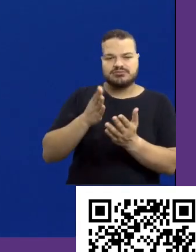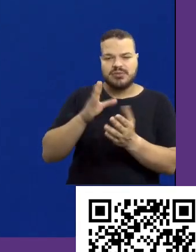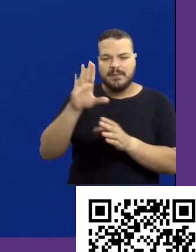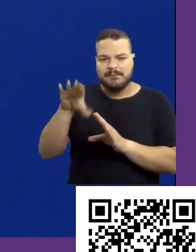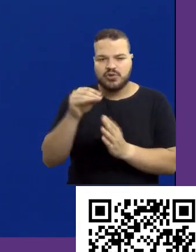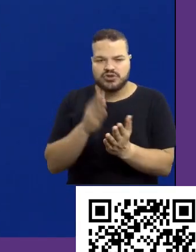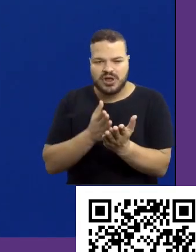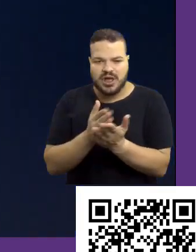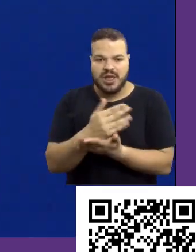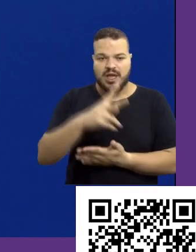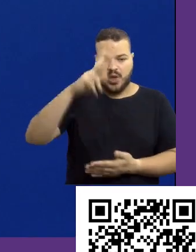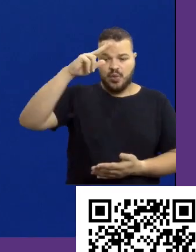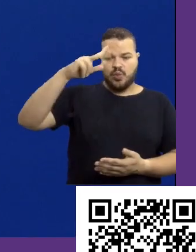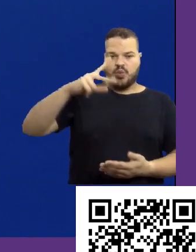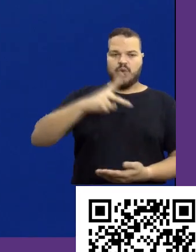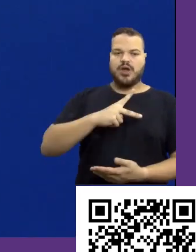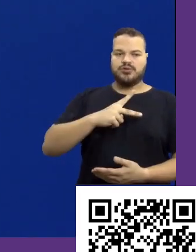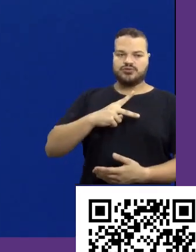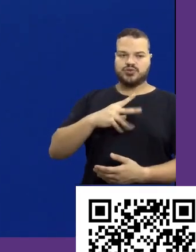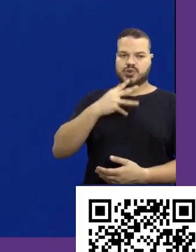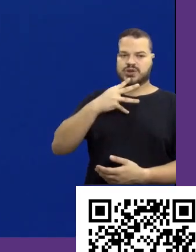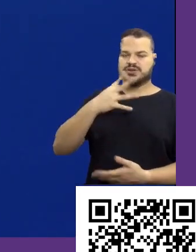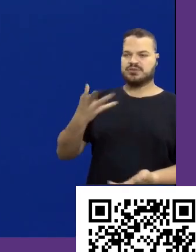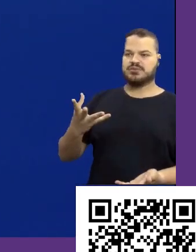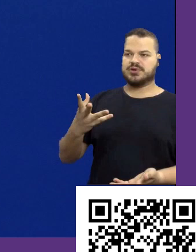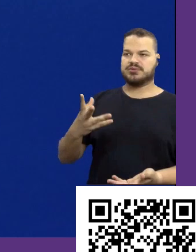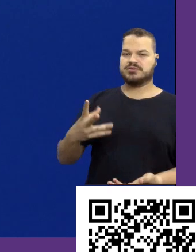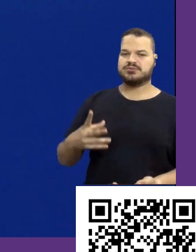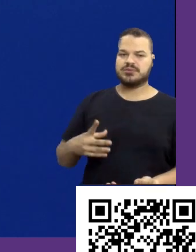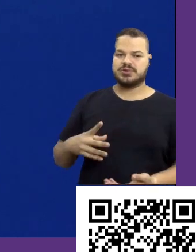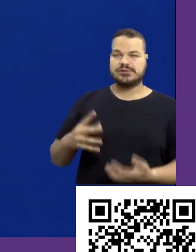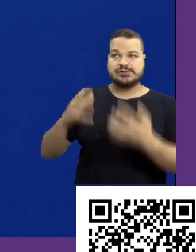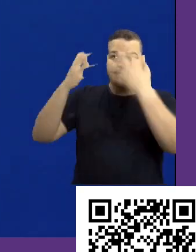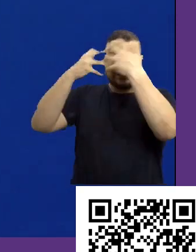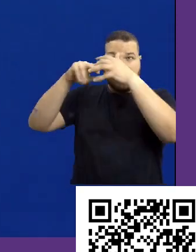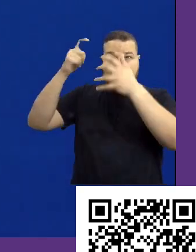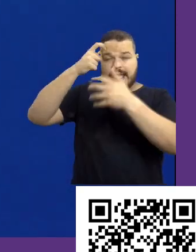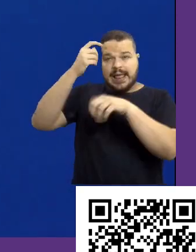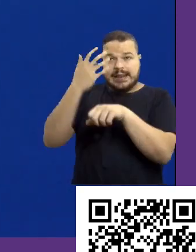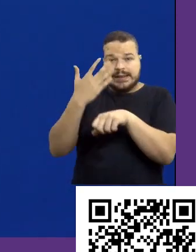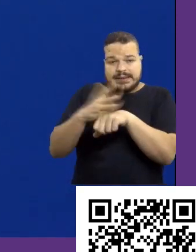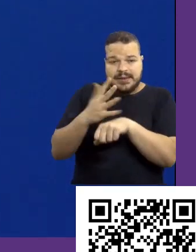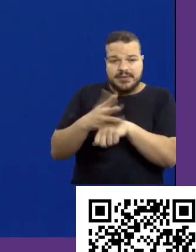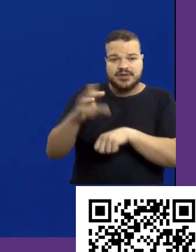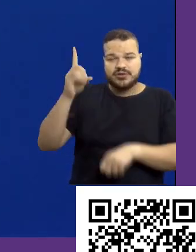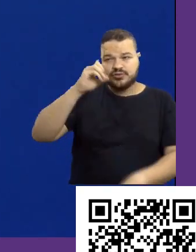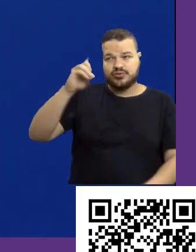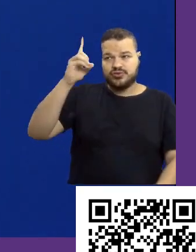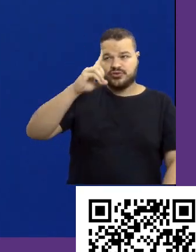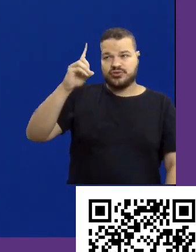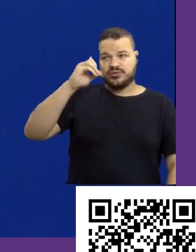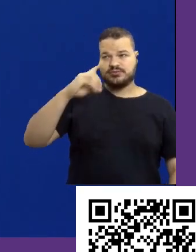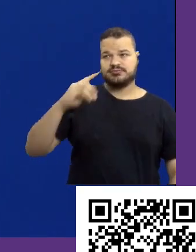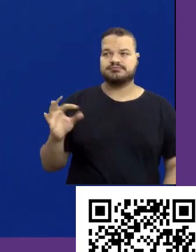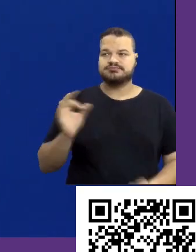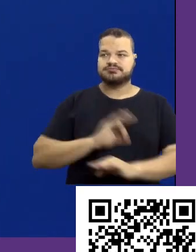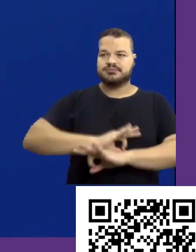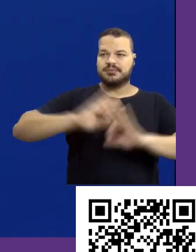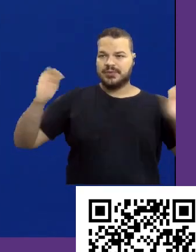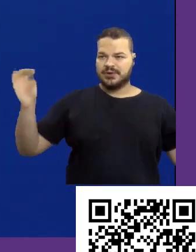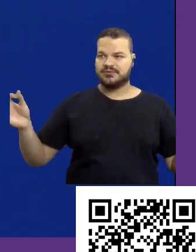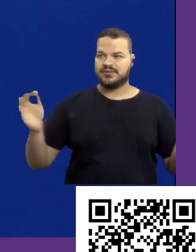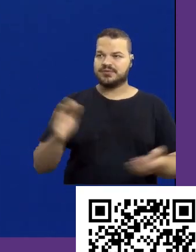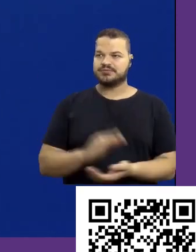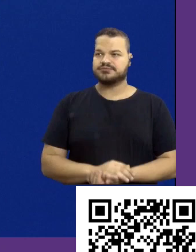autoconhecimento, mas não tentar resolver na sua mente, tenta resolver na prática ali do dia a dia. Tá. Perfeito, Mari.